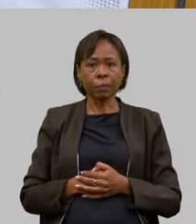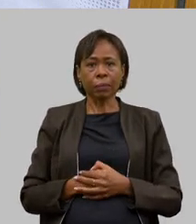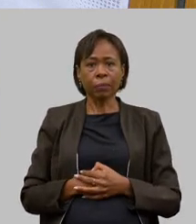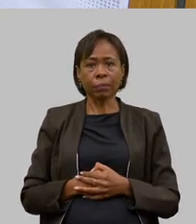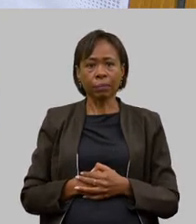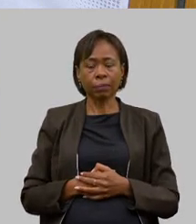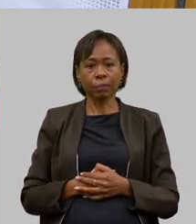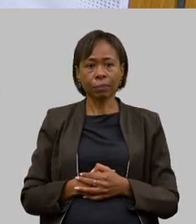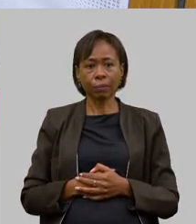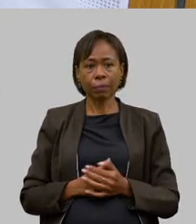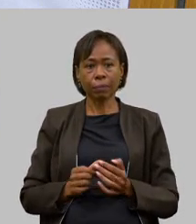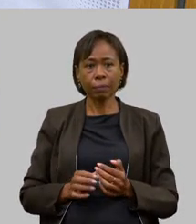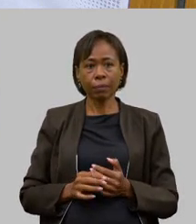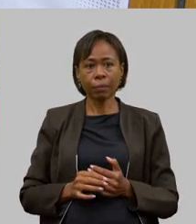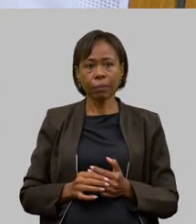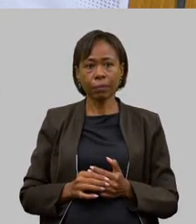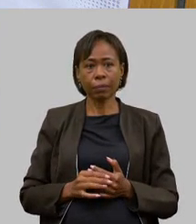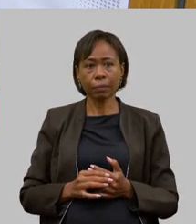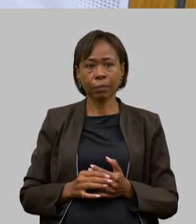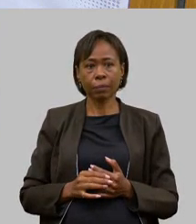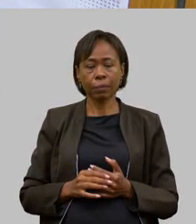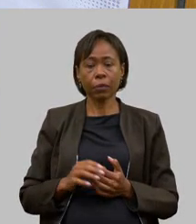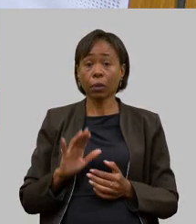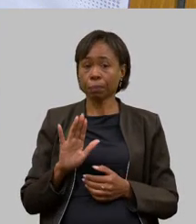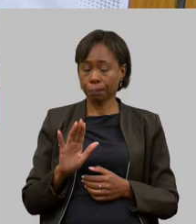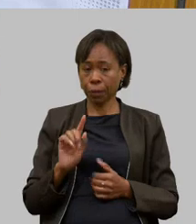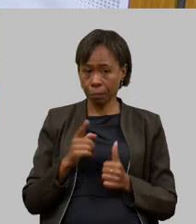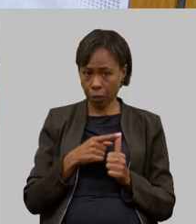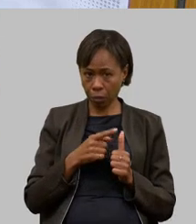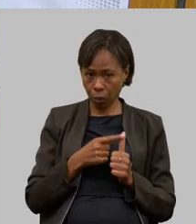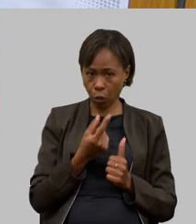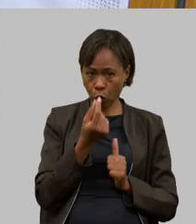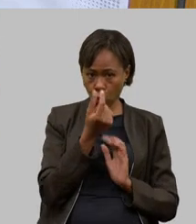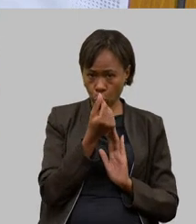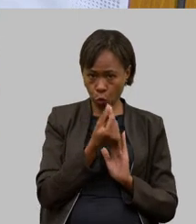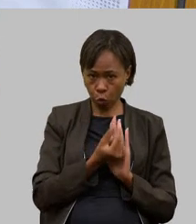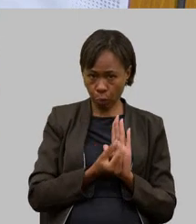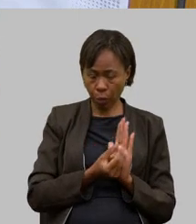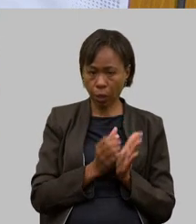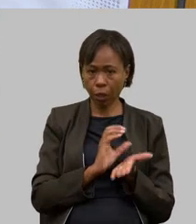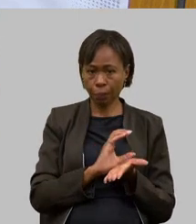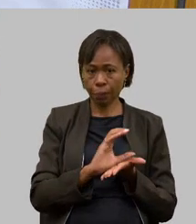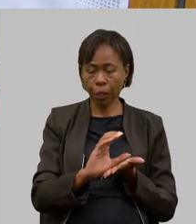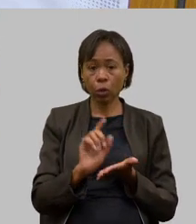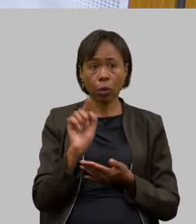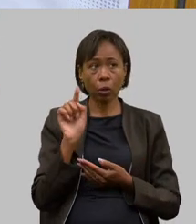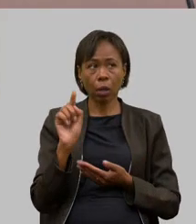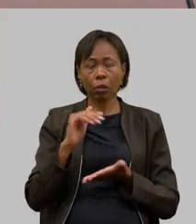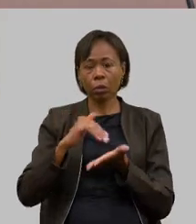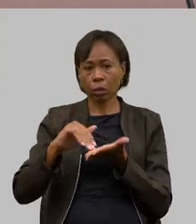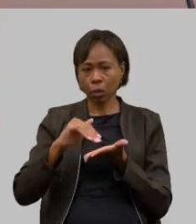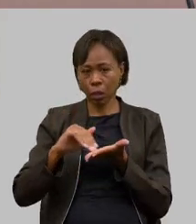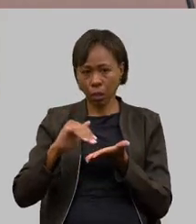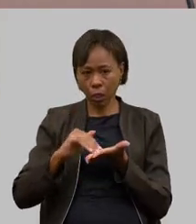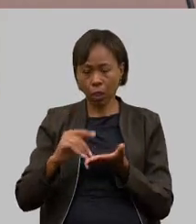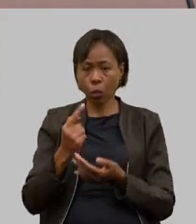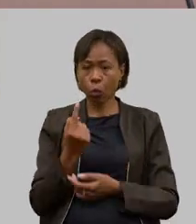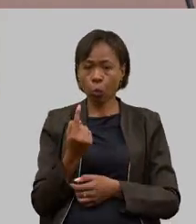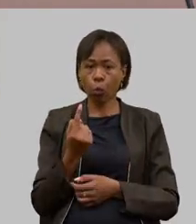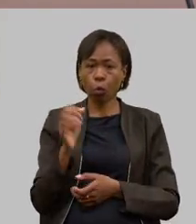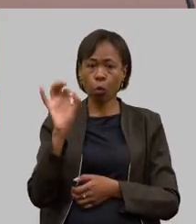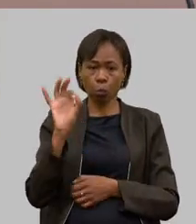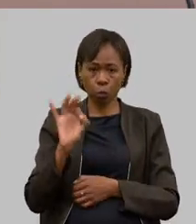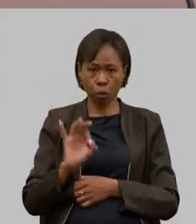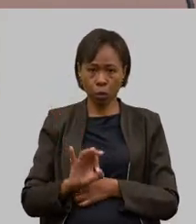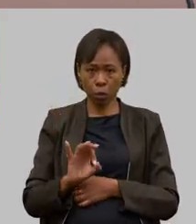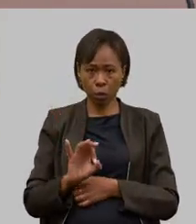deputado começando pelo orçamento o orçamento da secretaria já foi 1% do orçamento